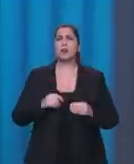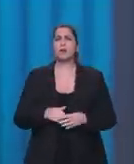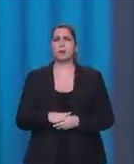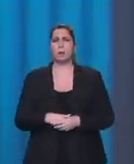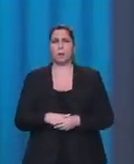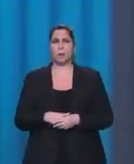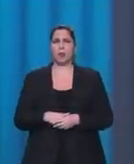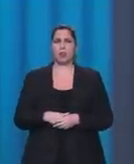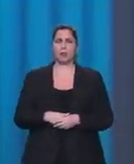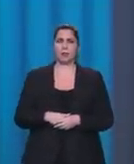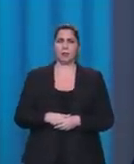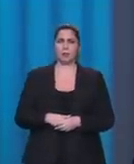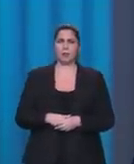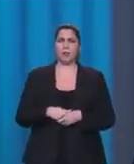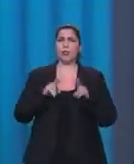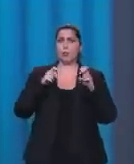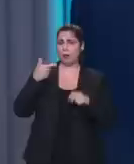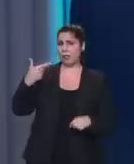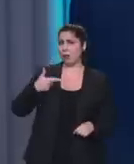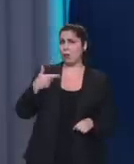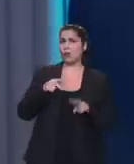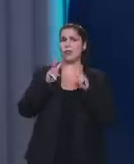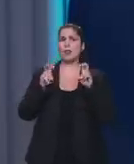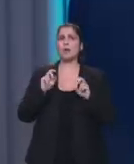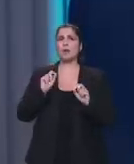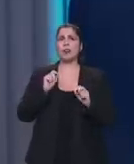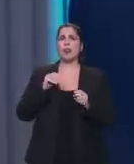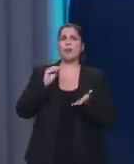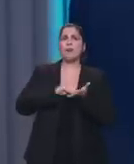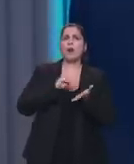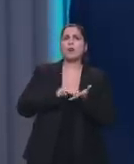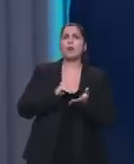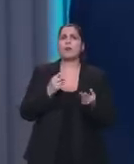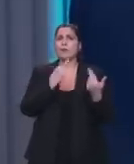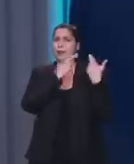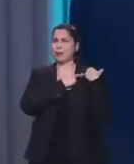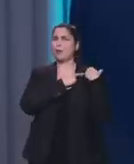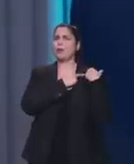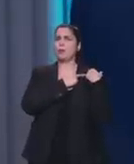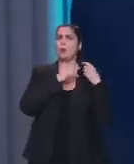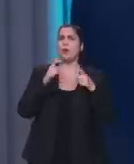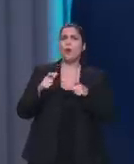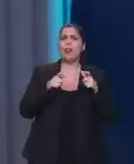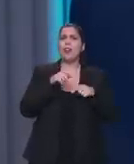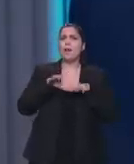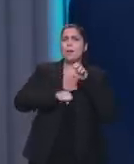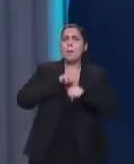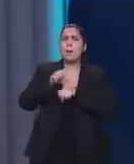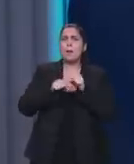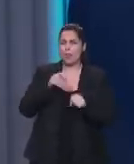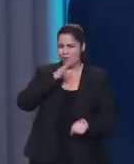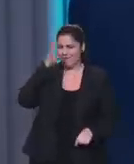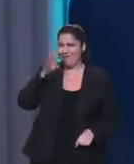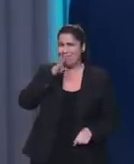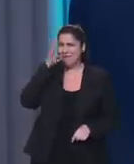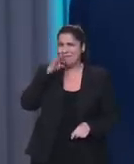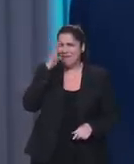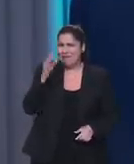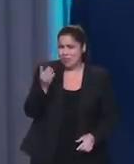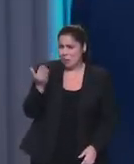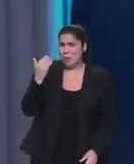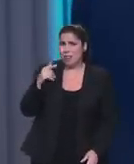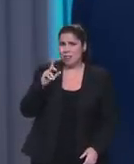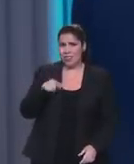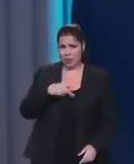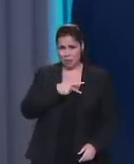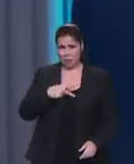A segunda coisa é a irresponsabilidade da ocupação desordenada. Veja, eu, quando era presidente, por exemplo, o